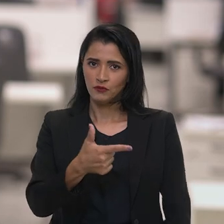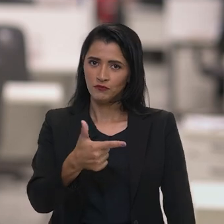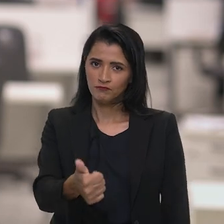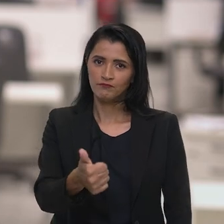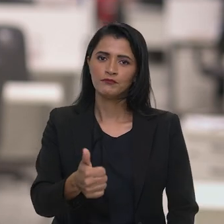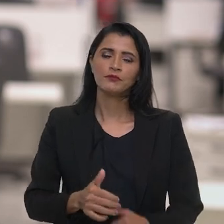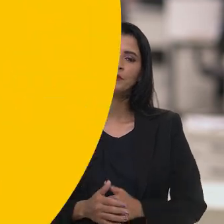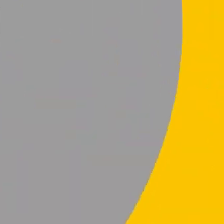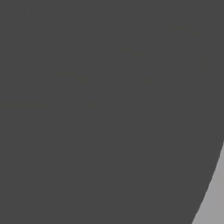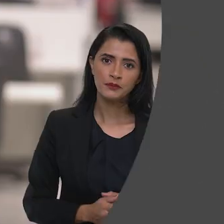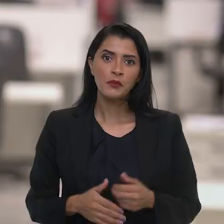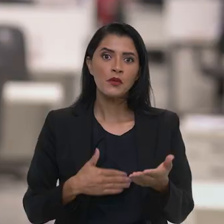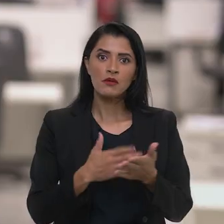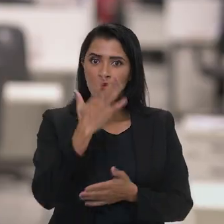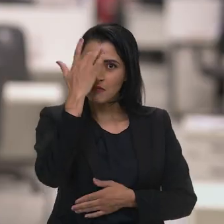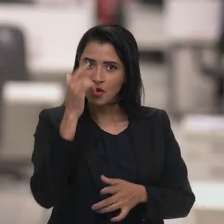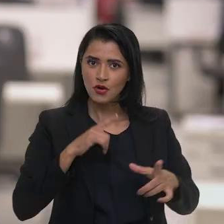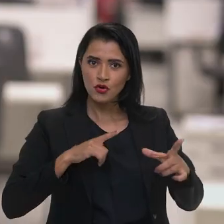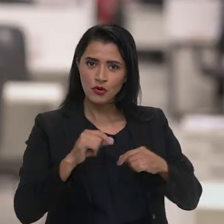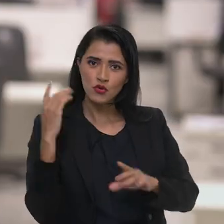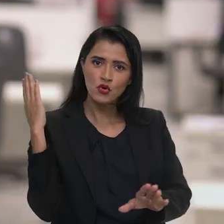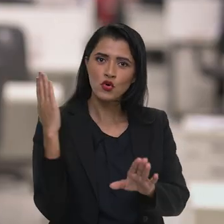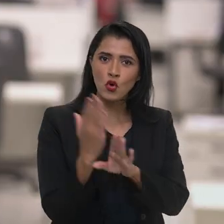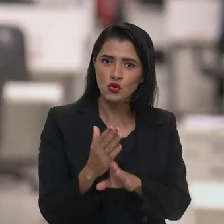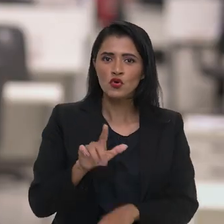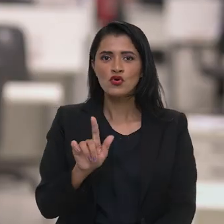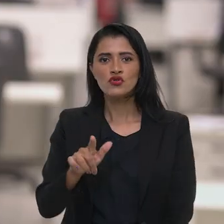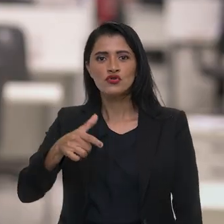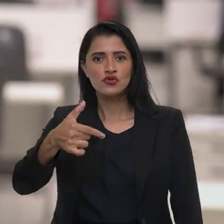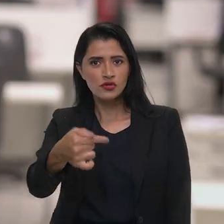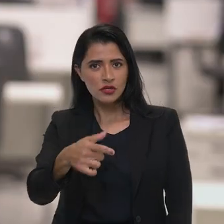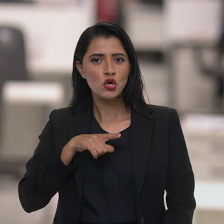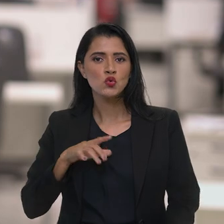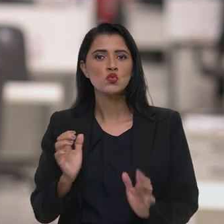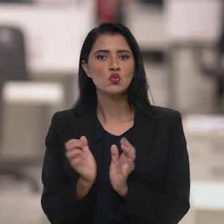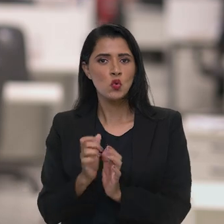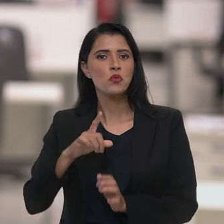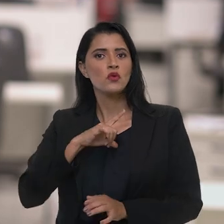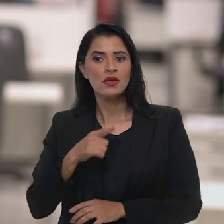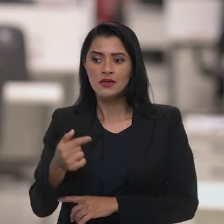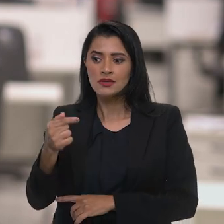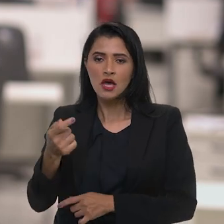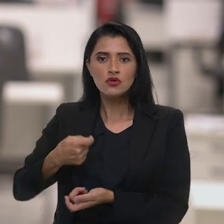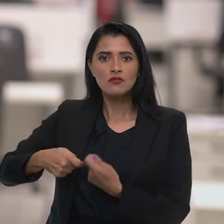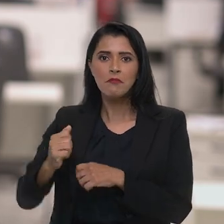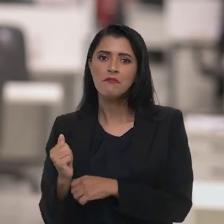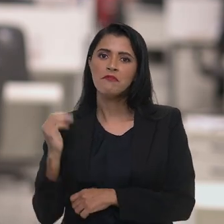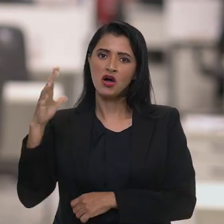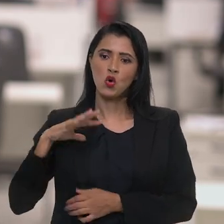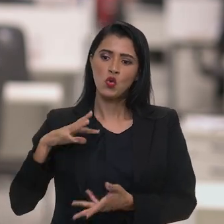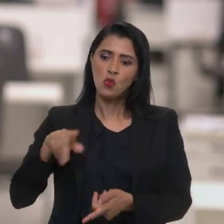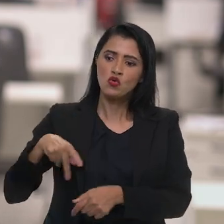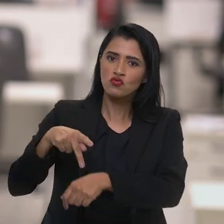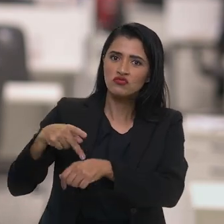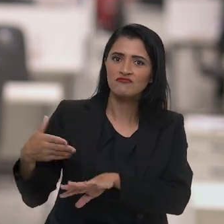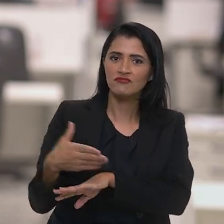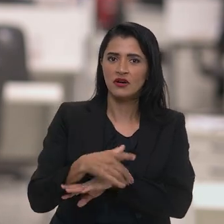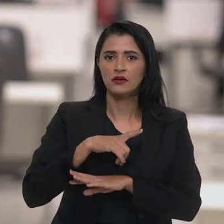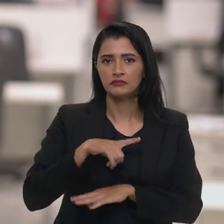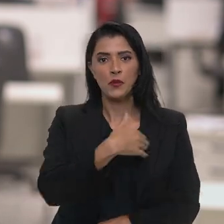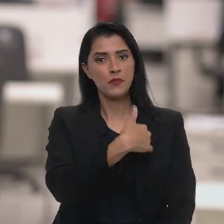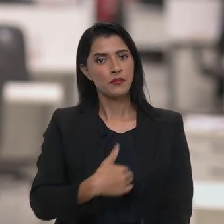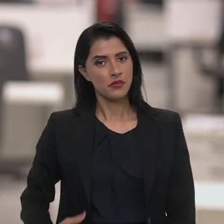2021. Começa amanhã no Japão o encontro do G7, grupo que reúne as sete maiores economias